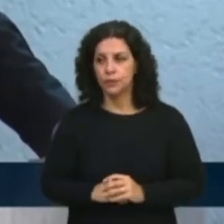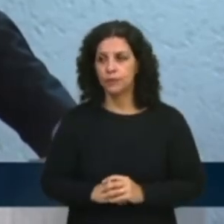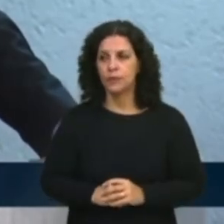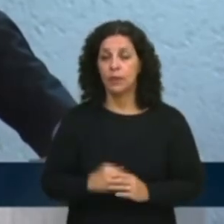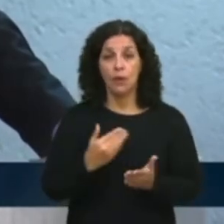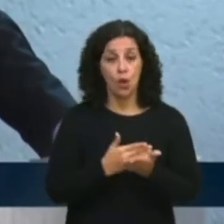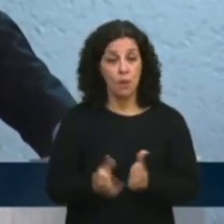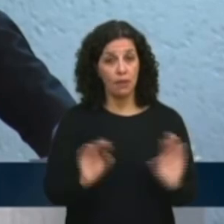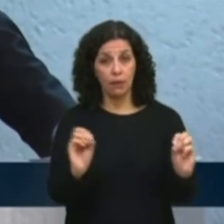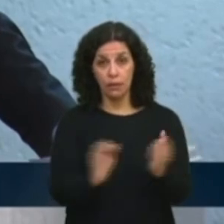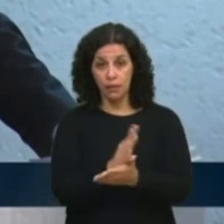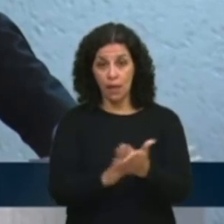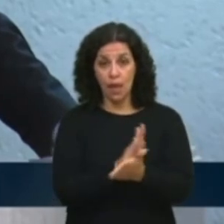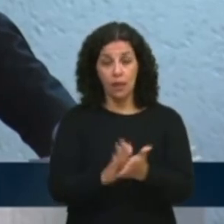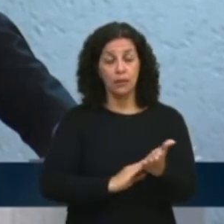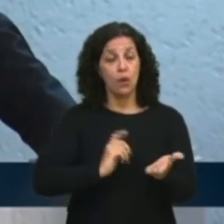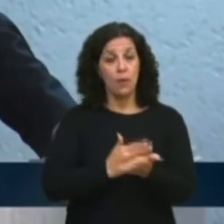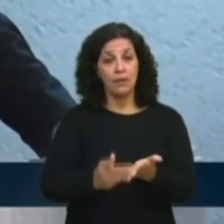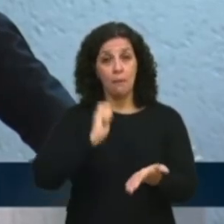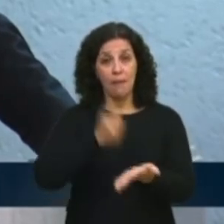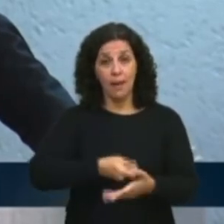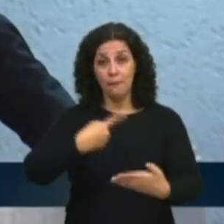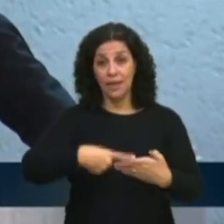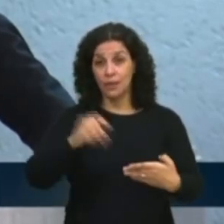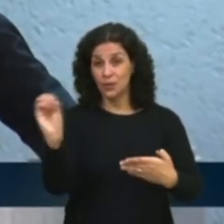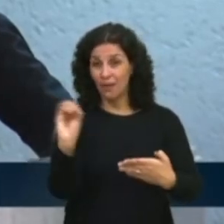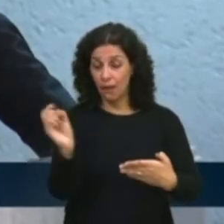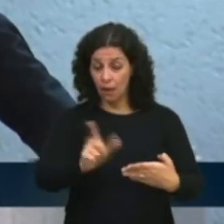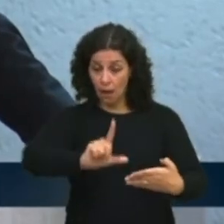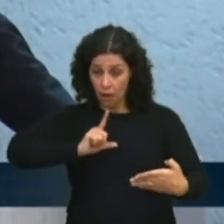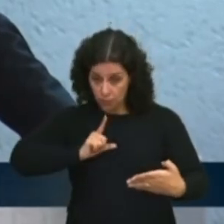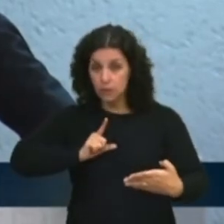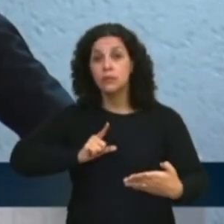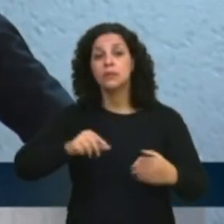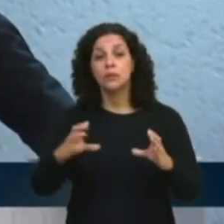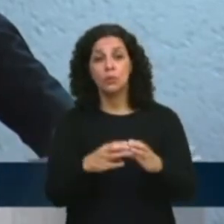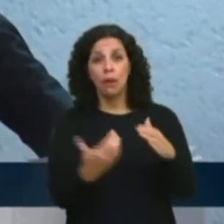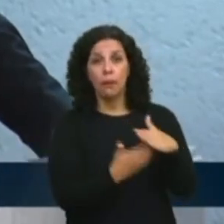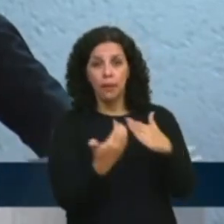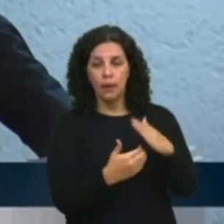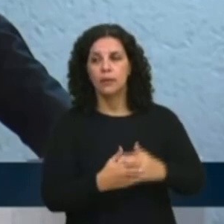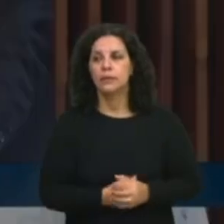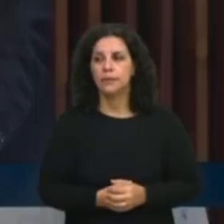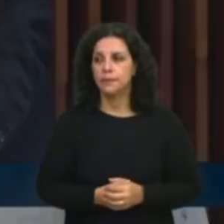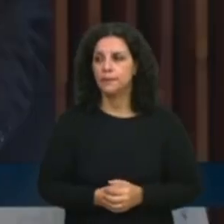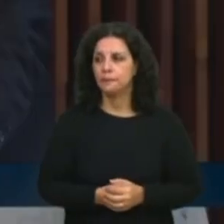antes do início da cobrança de pedágio por parte das concessionárias,